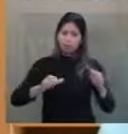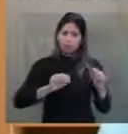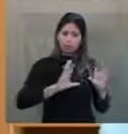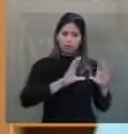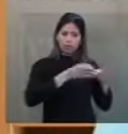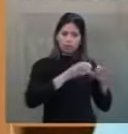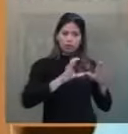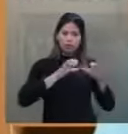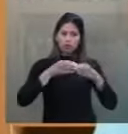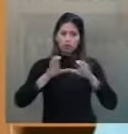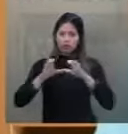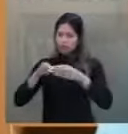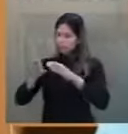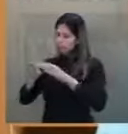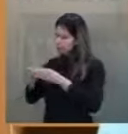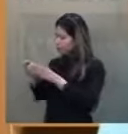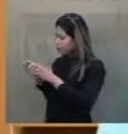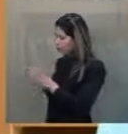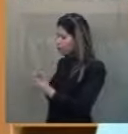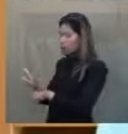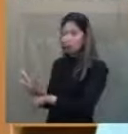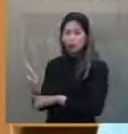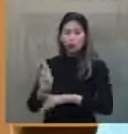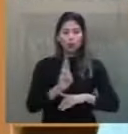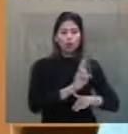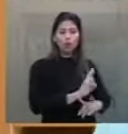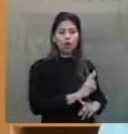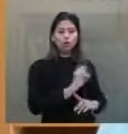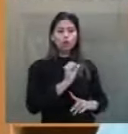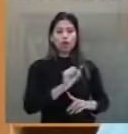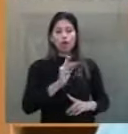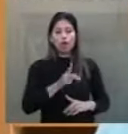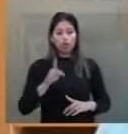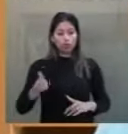todas as entidades dos professores